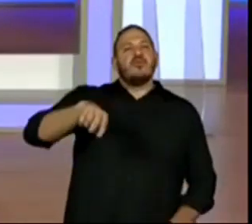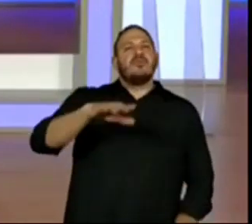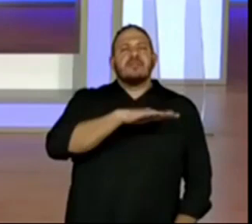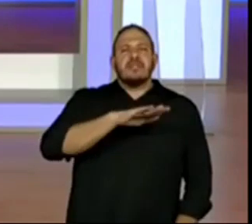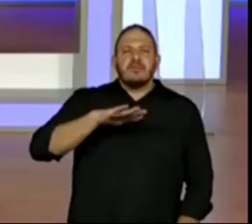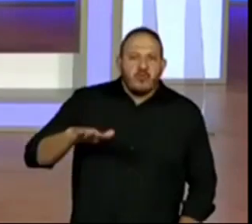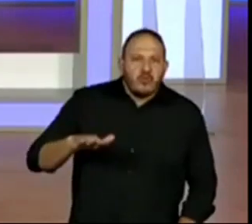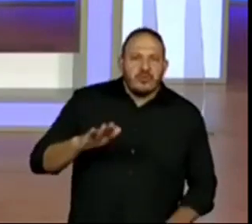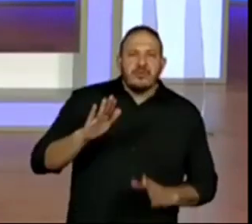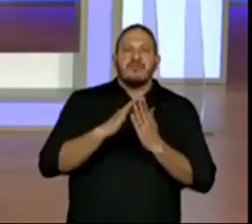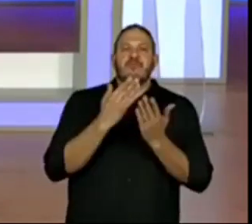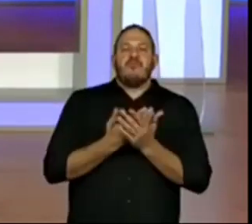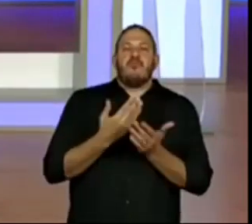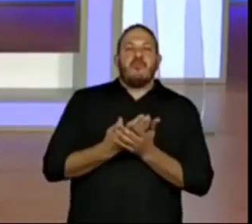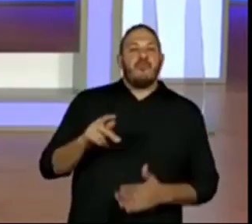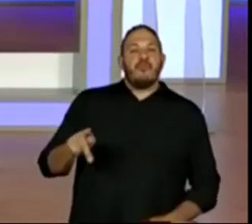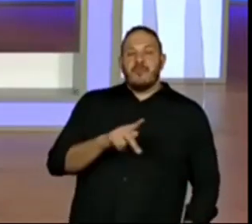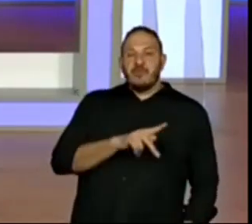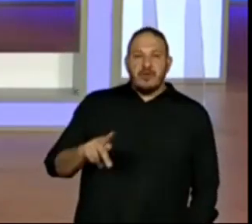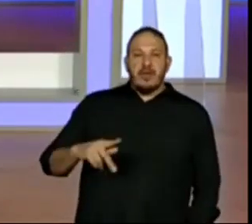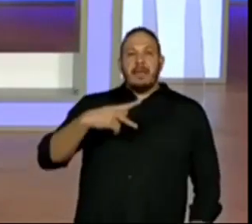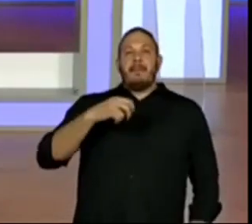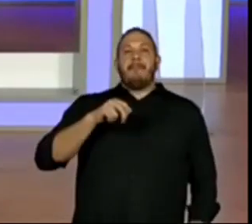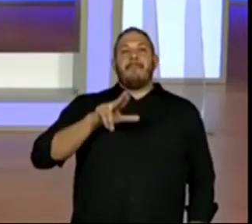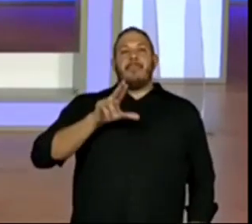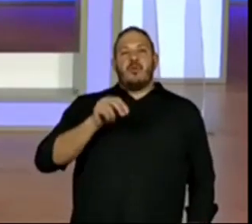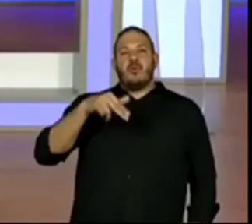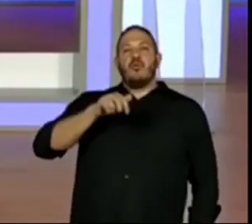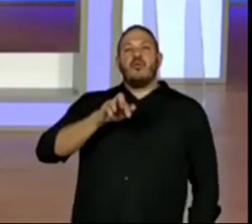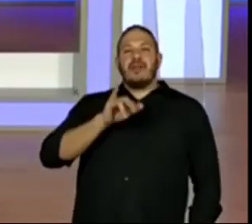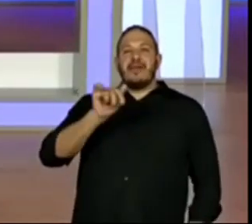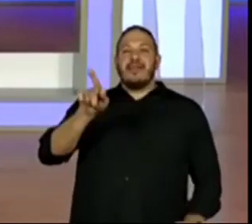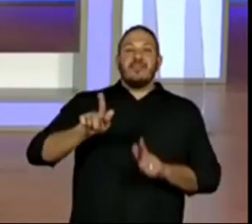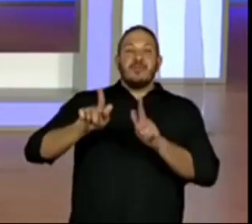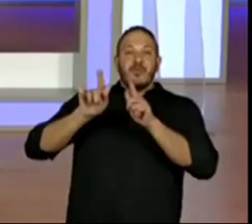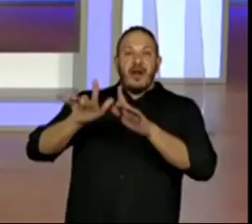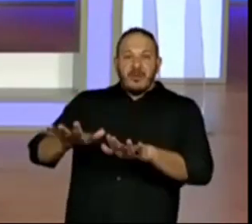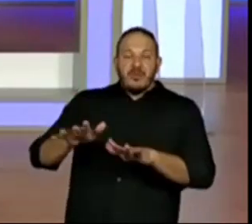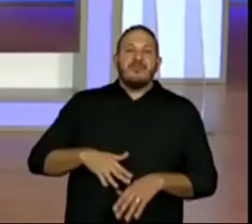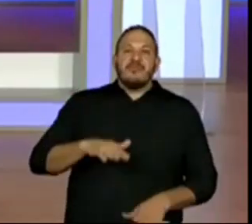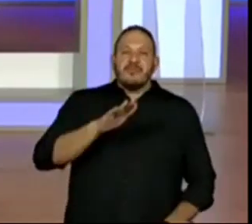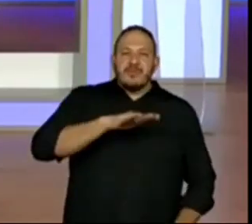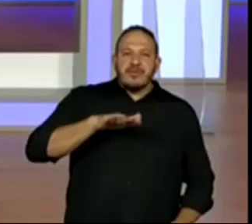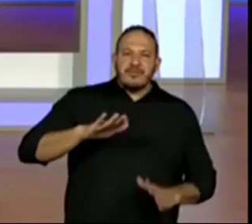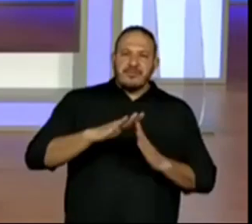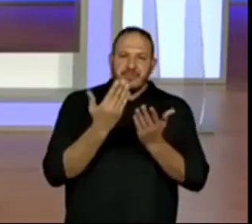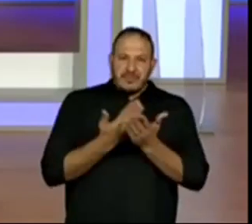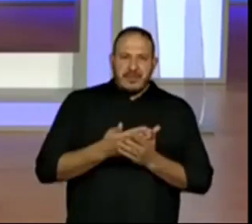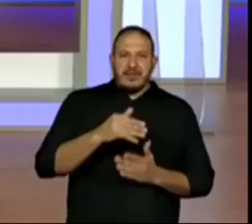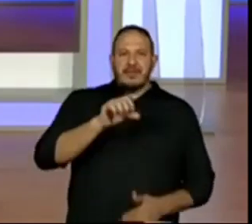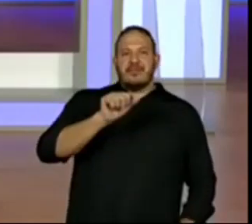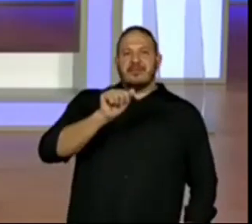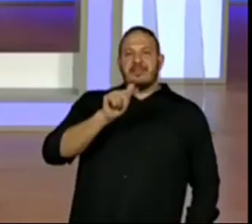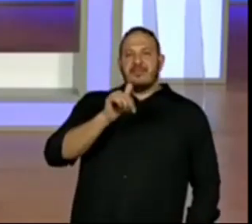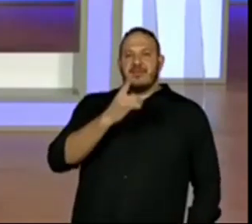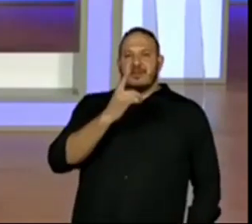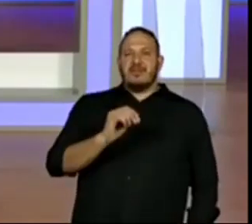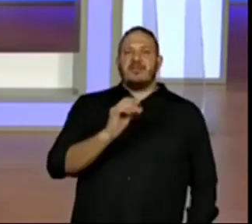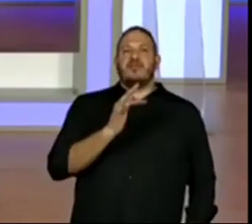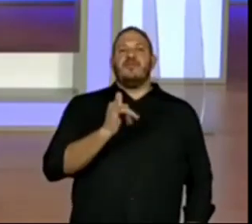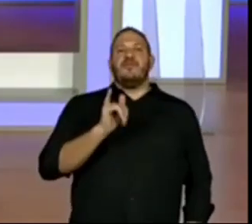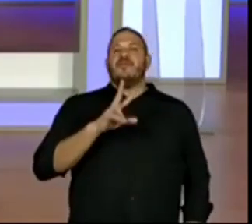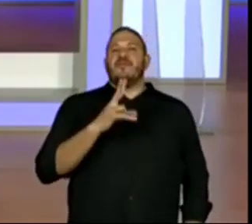Paulo Nogueira, de Guarulhos, está presente. A galerinha da escola, Ministro Salgado Filho, também.